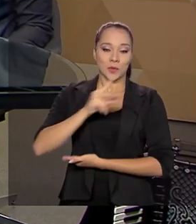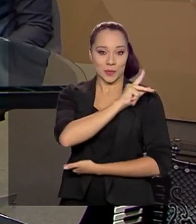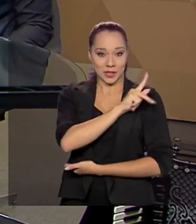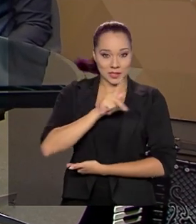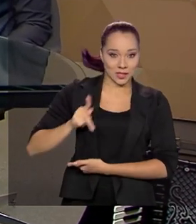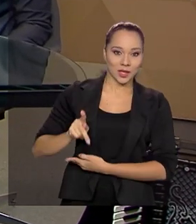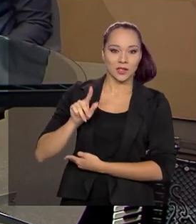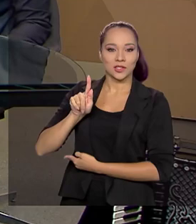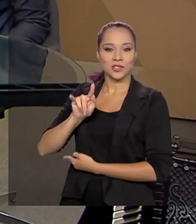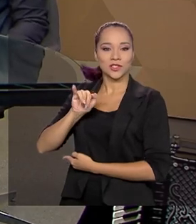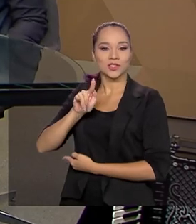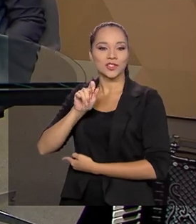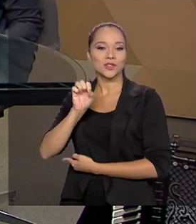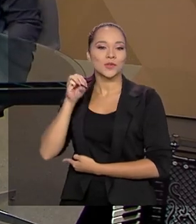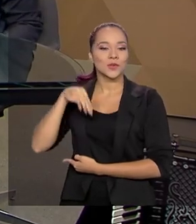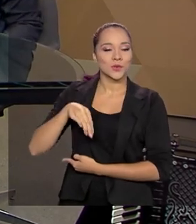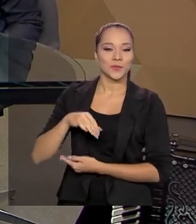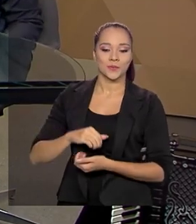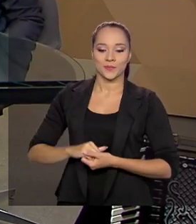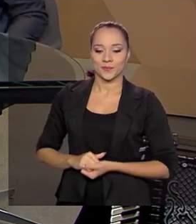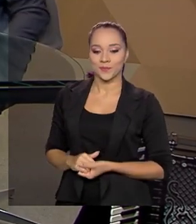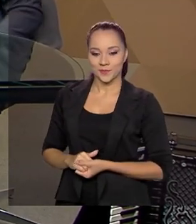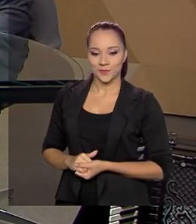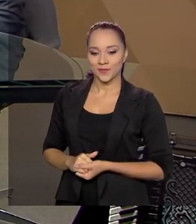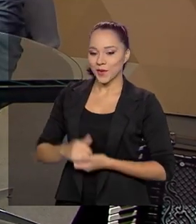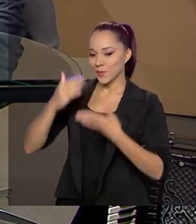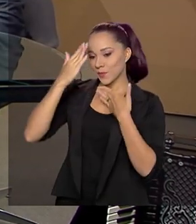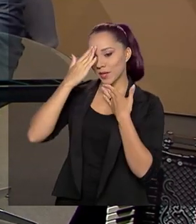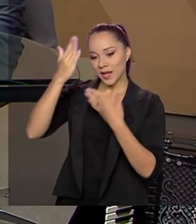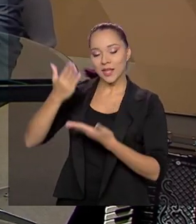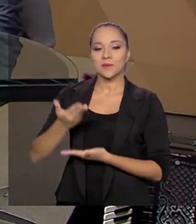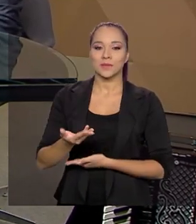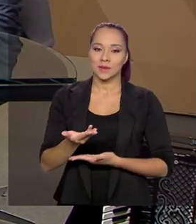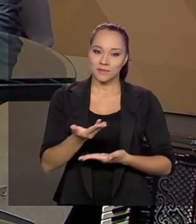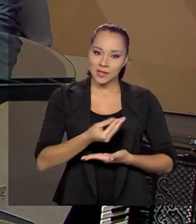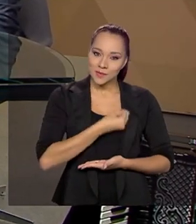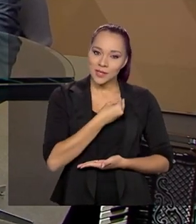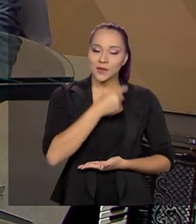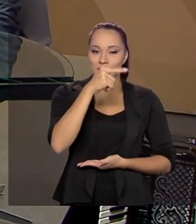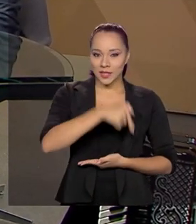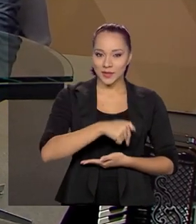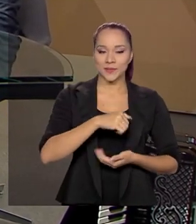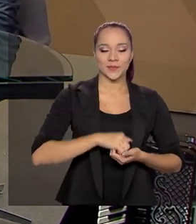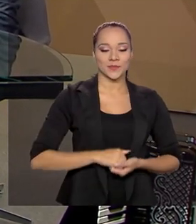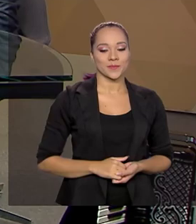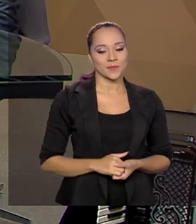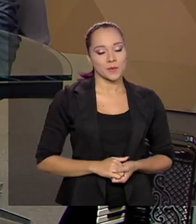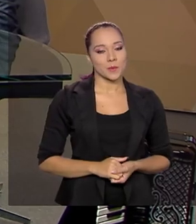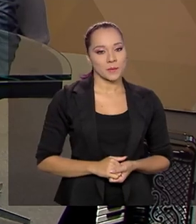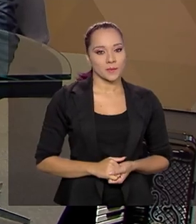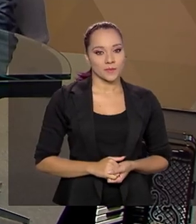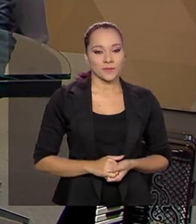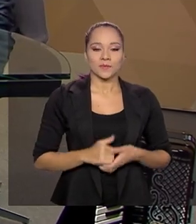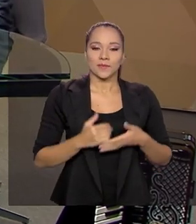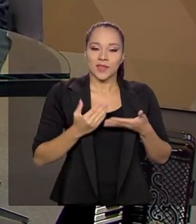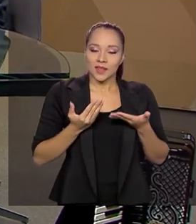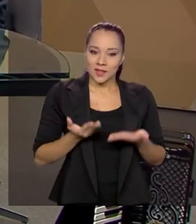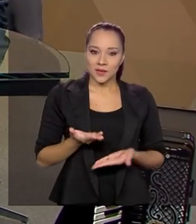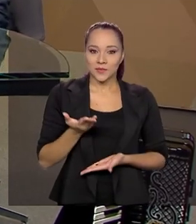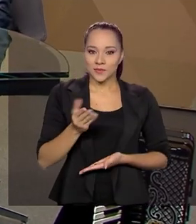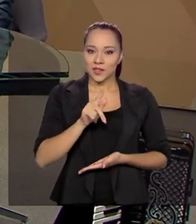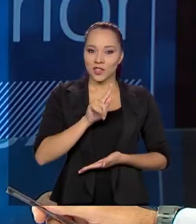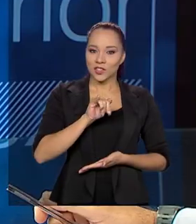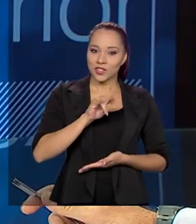órgão, Gilson Machado. Muito obrigado pela presença aqui no Brasil em Pauta, Gilson. E